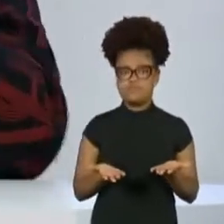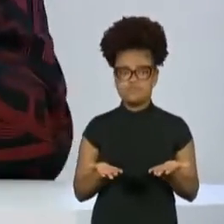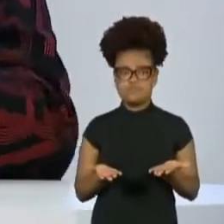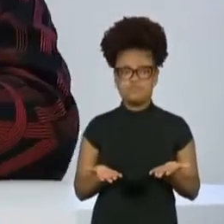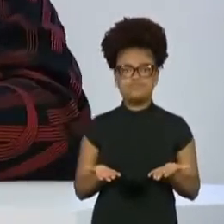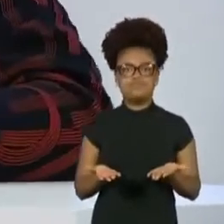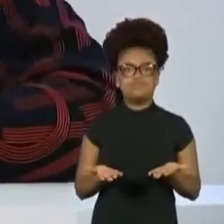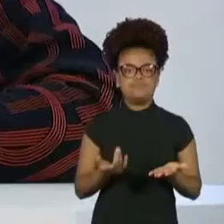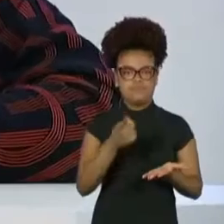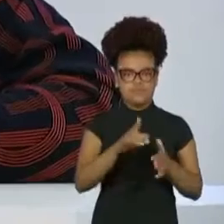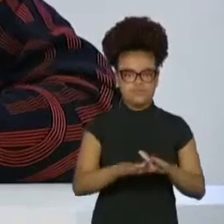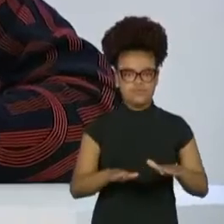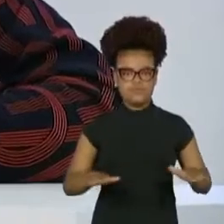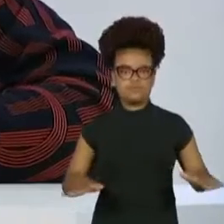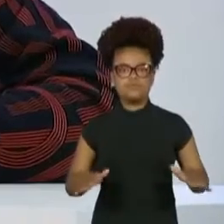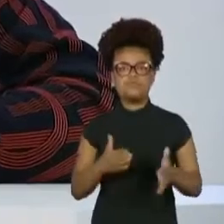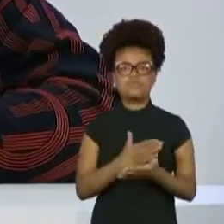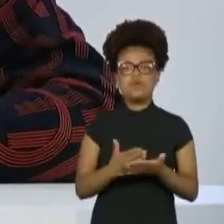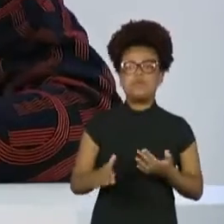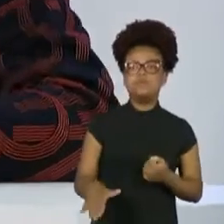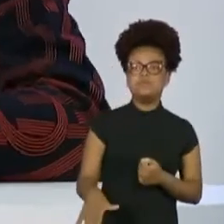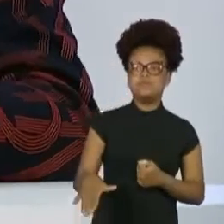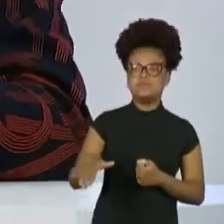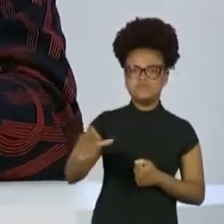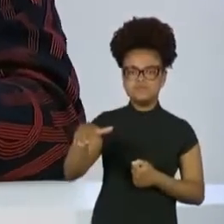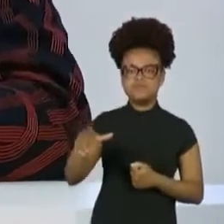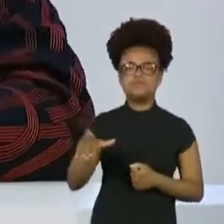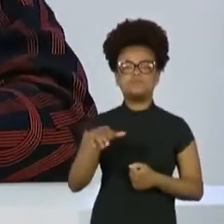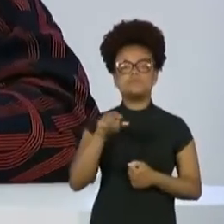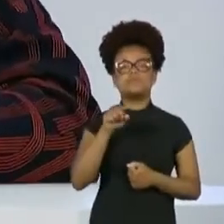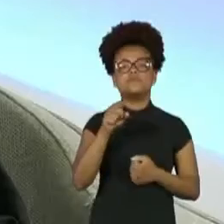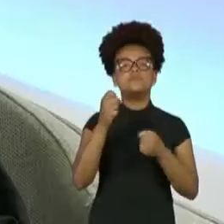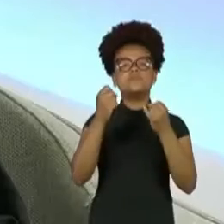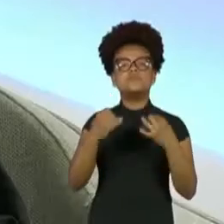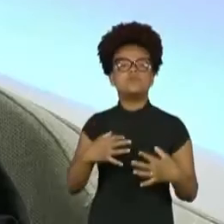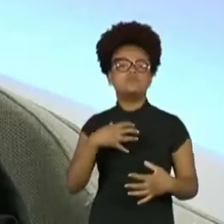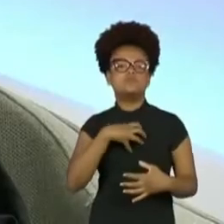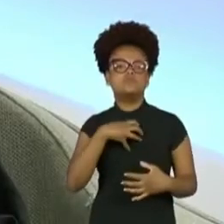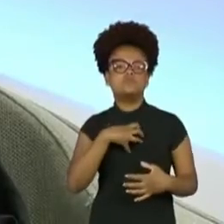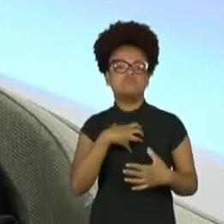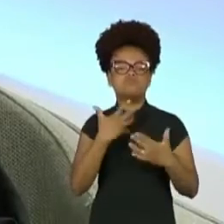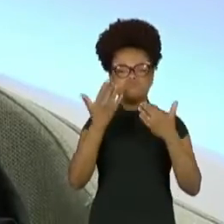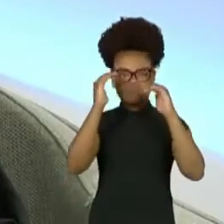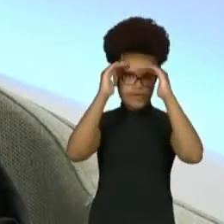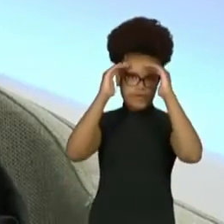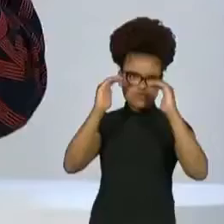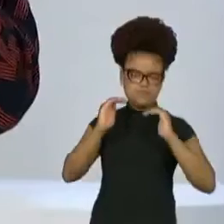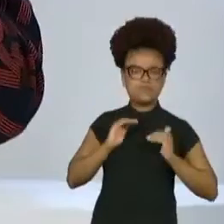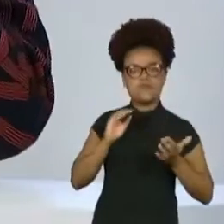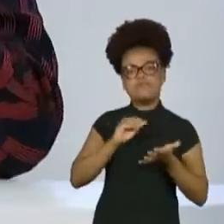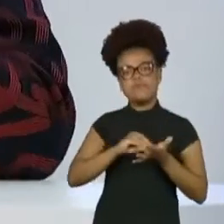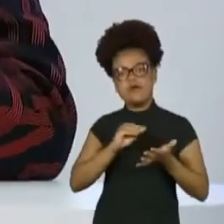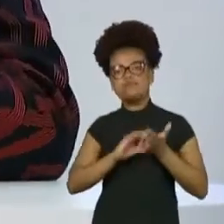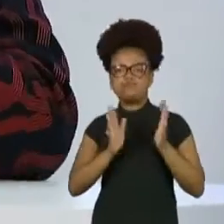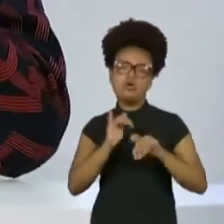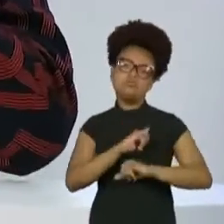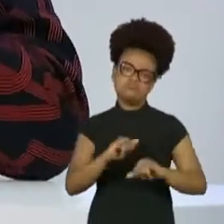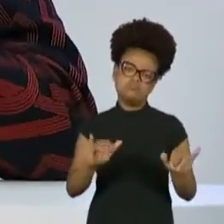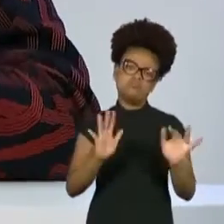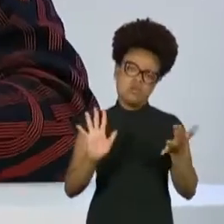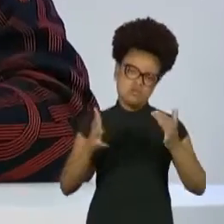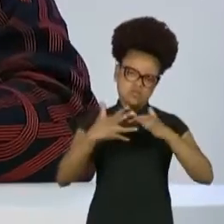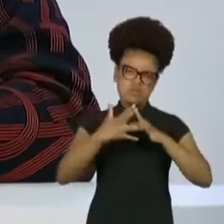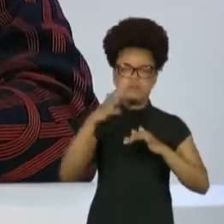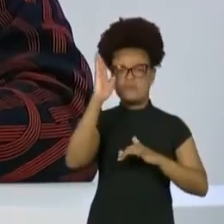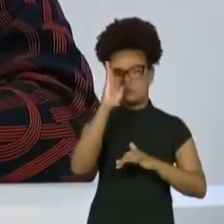Em todo... Você falou que não se sente respeitado como cidadã. Para todos os cidadãos brasileiros, qual que o seu recado hoje? Enquanto uma brasileira